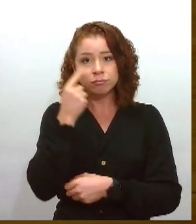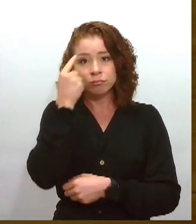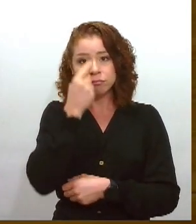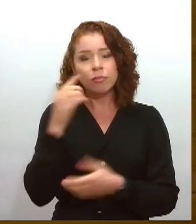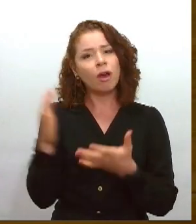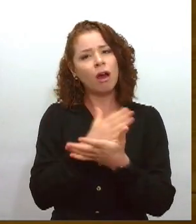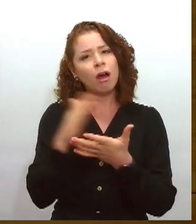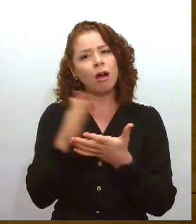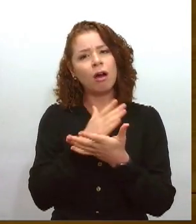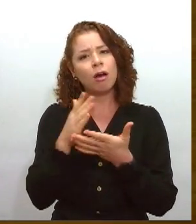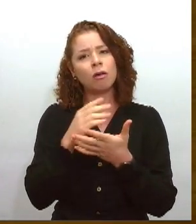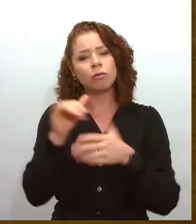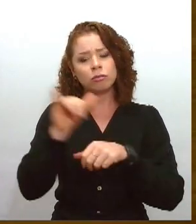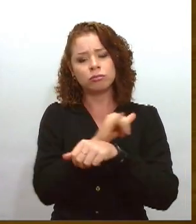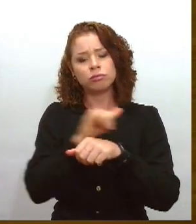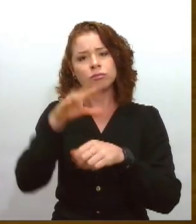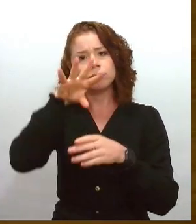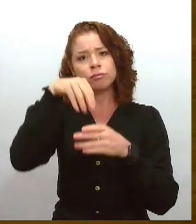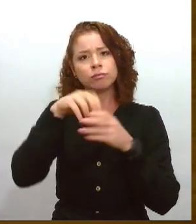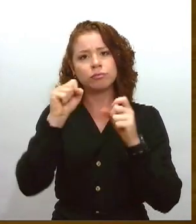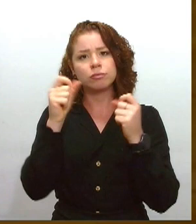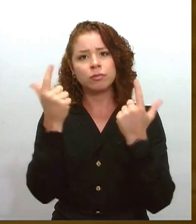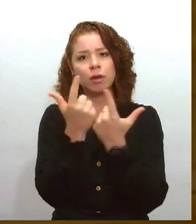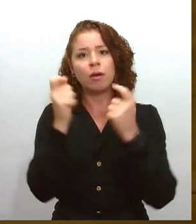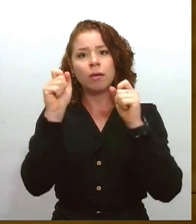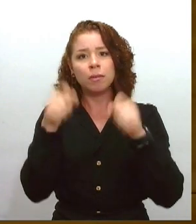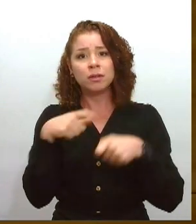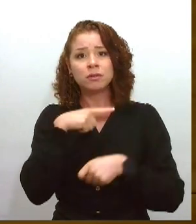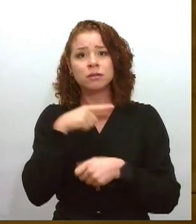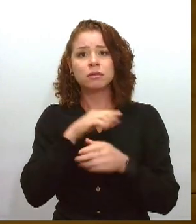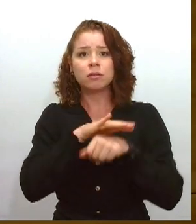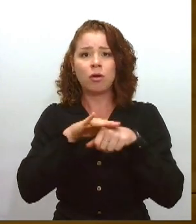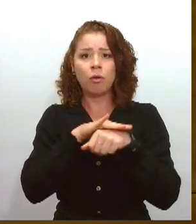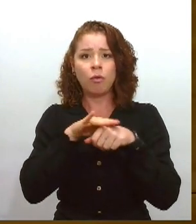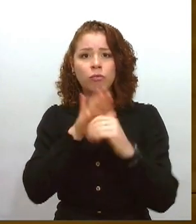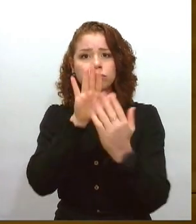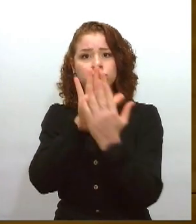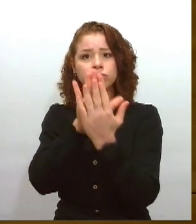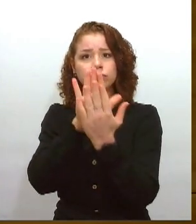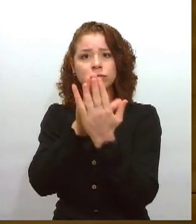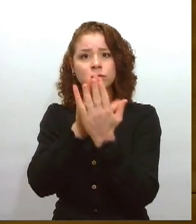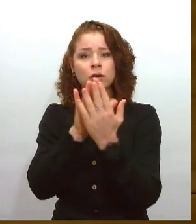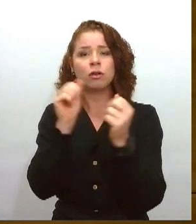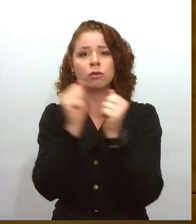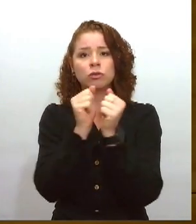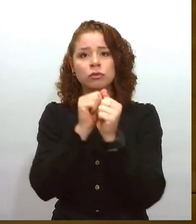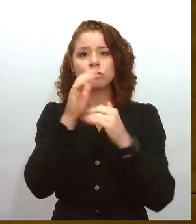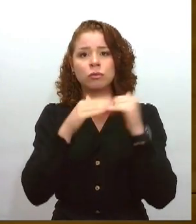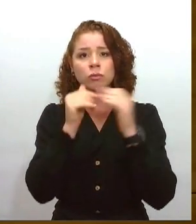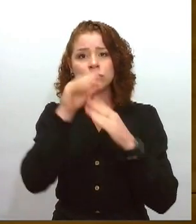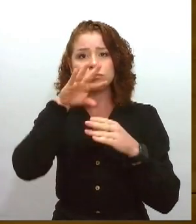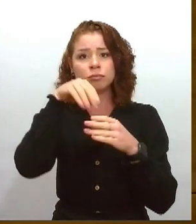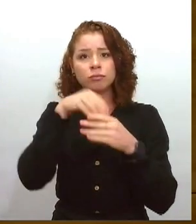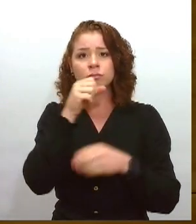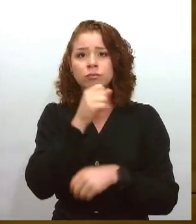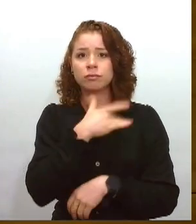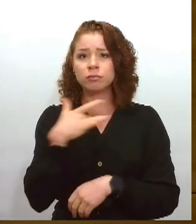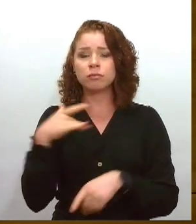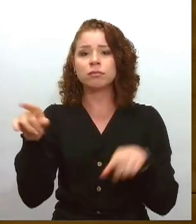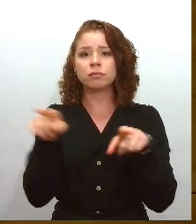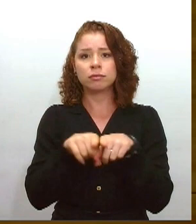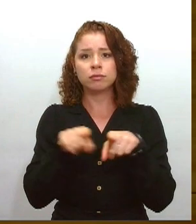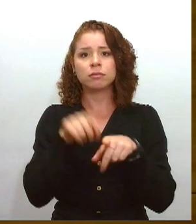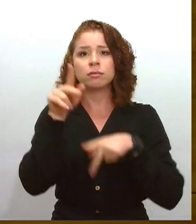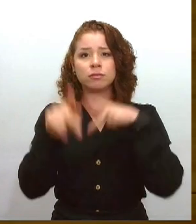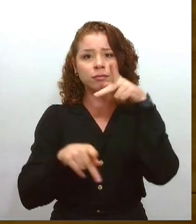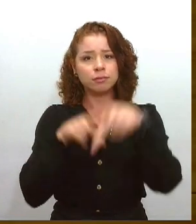importante não apenas dialogar com quem está na linha de frente, os profissionais da área de saúde, mas em especial com a população. Porque há